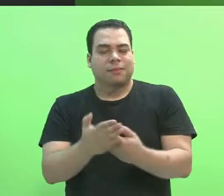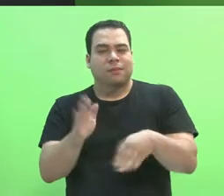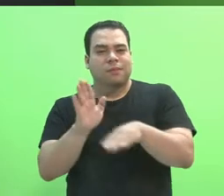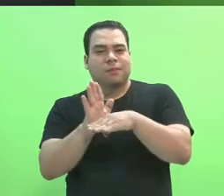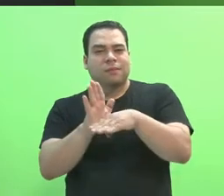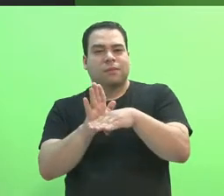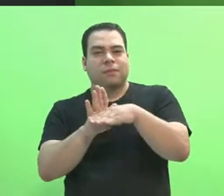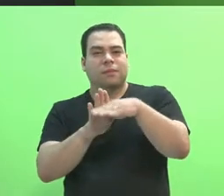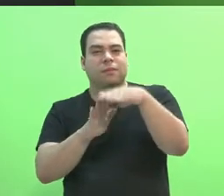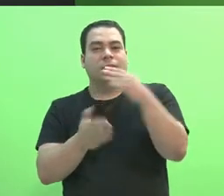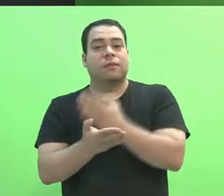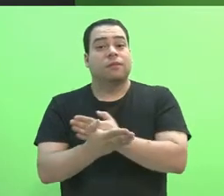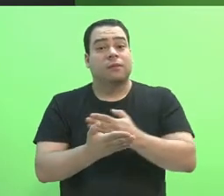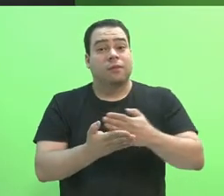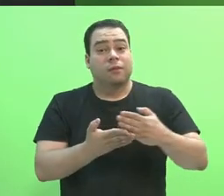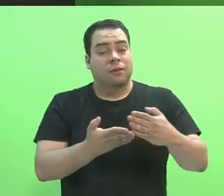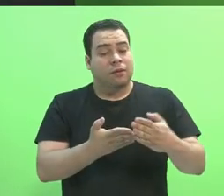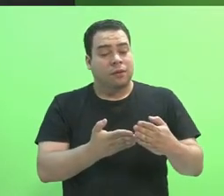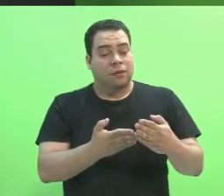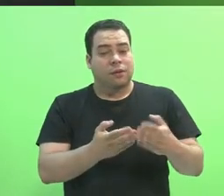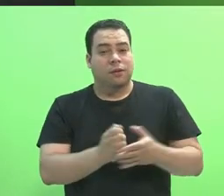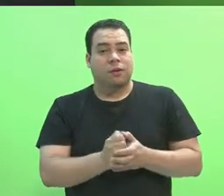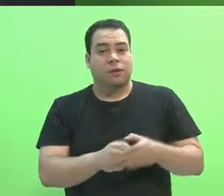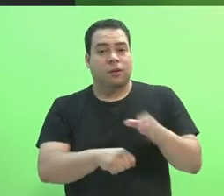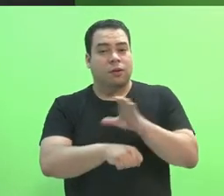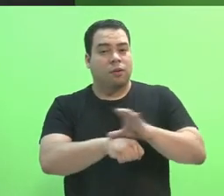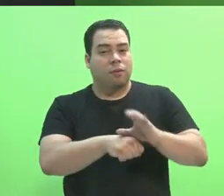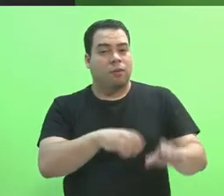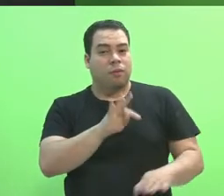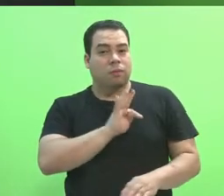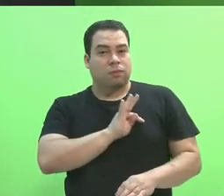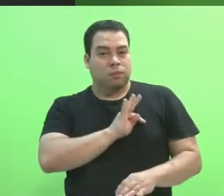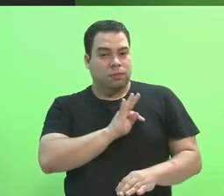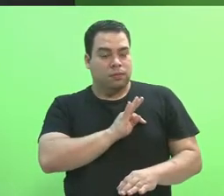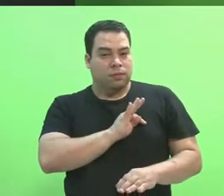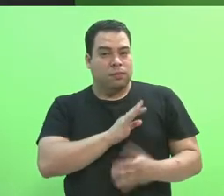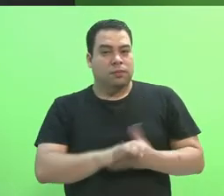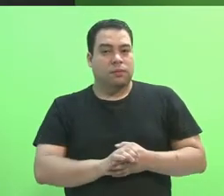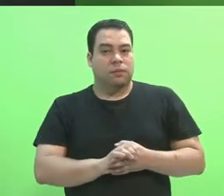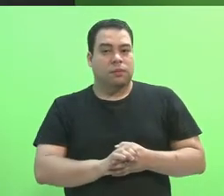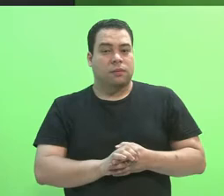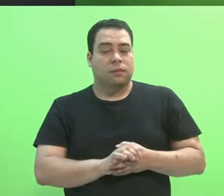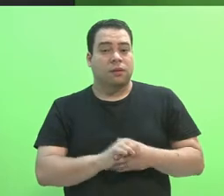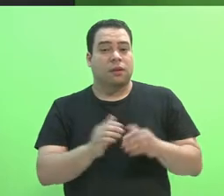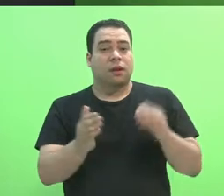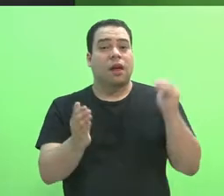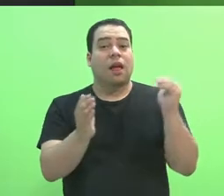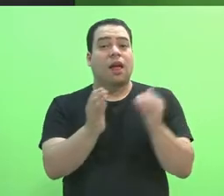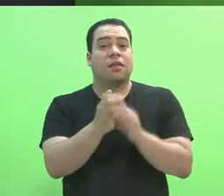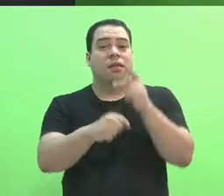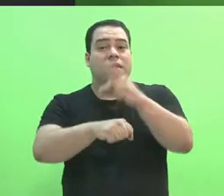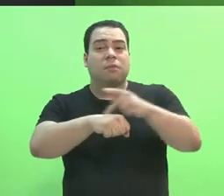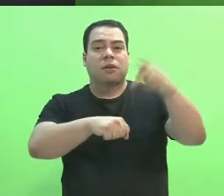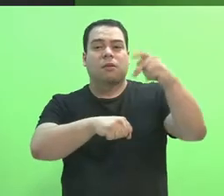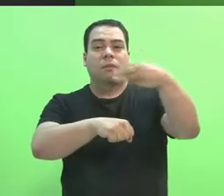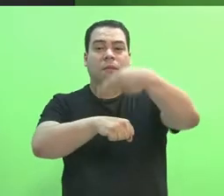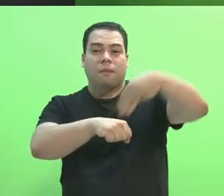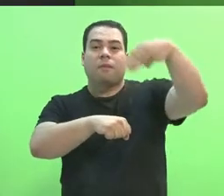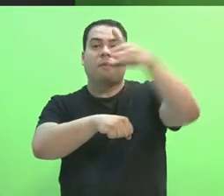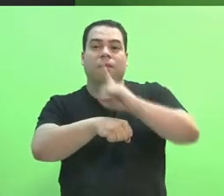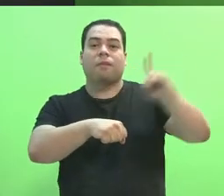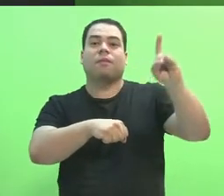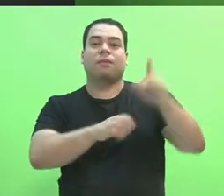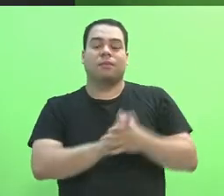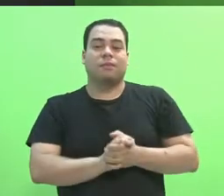que podem ir desde curso técnico ao integrado, ensino médio, a pós-graduação e escrito senso. Esta é a